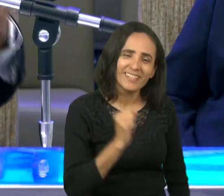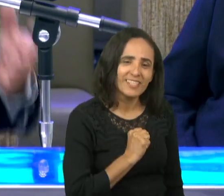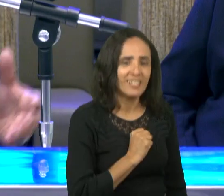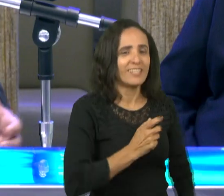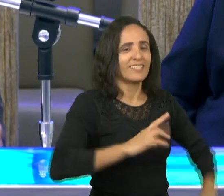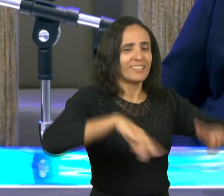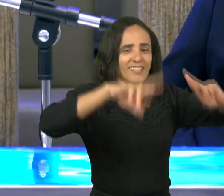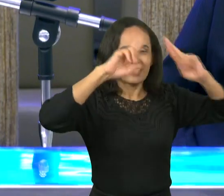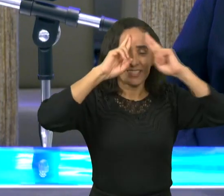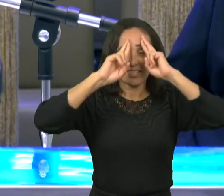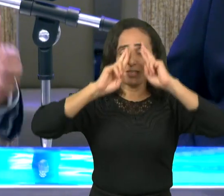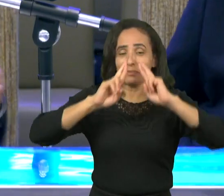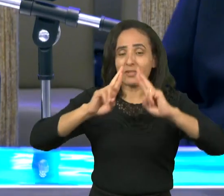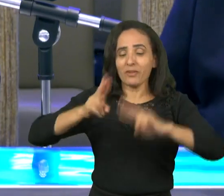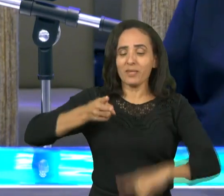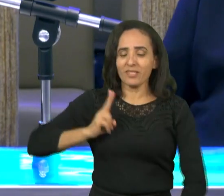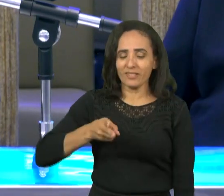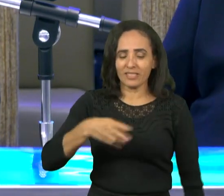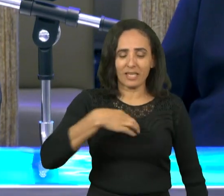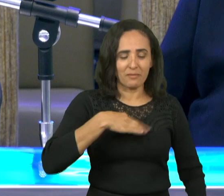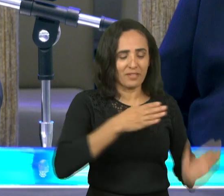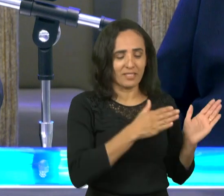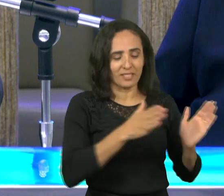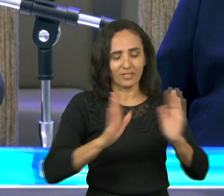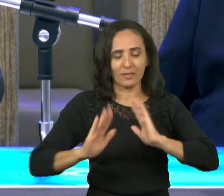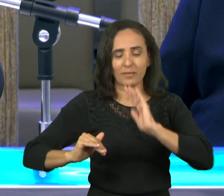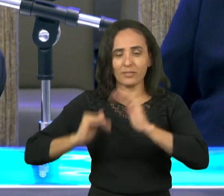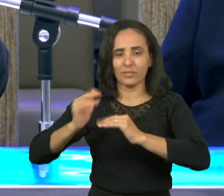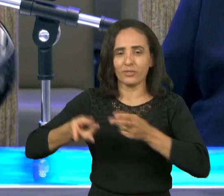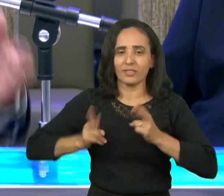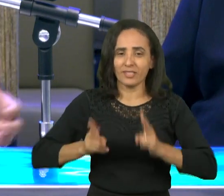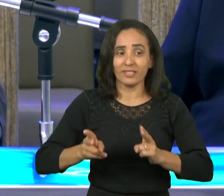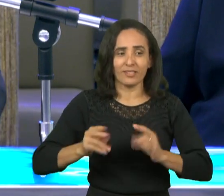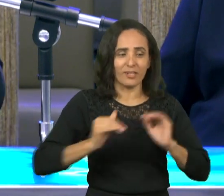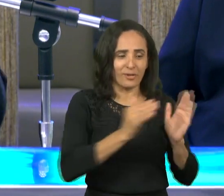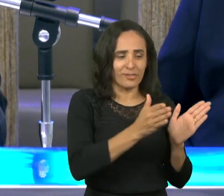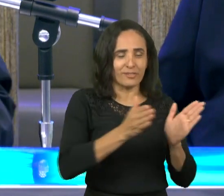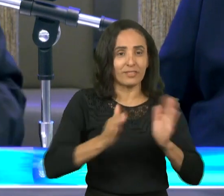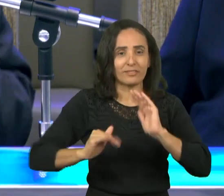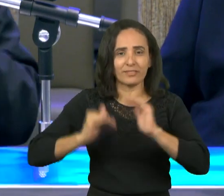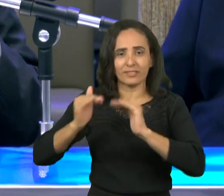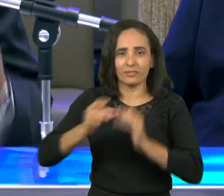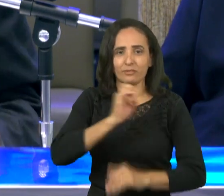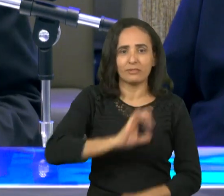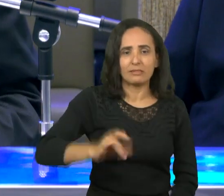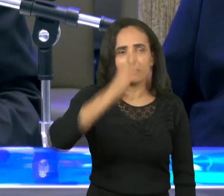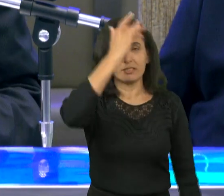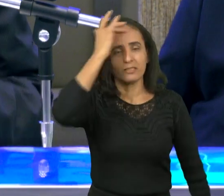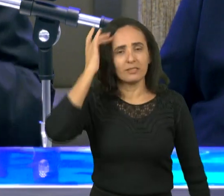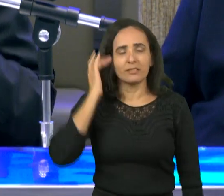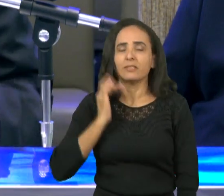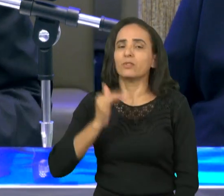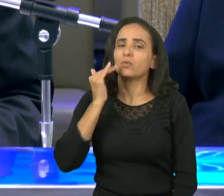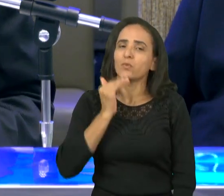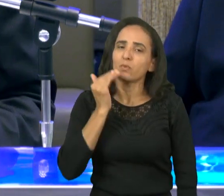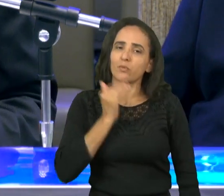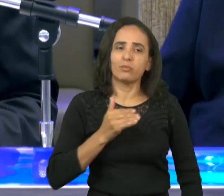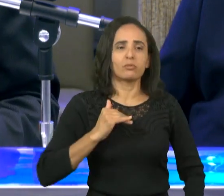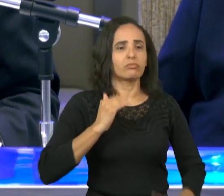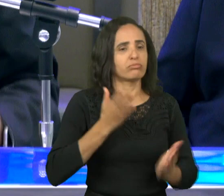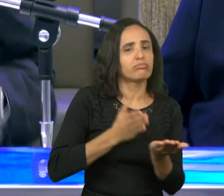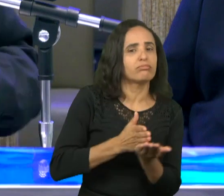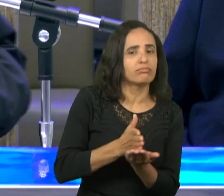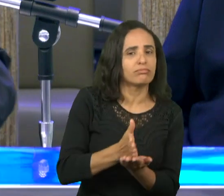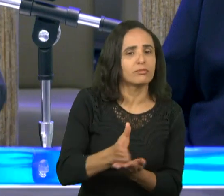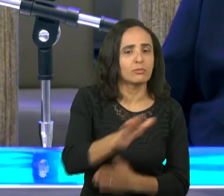tolera as falhas um do outro não é verdade suporta os defeitos um do outro e assim vão vivendo